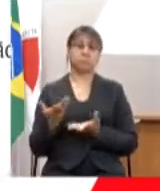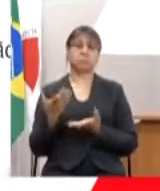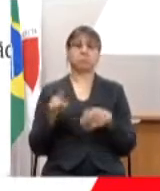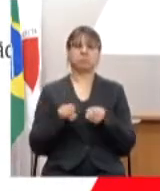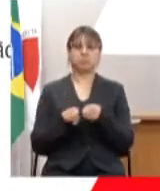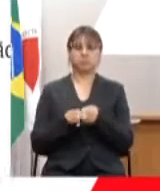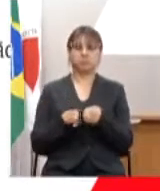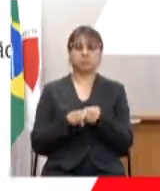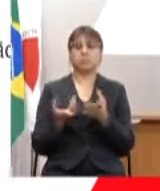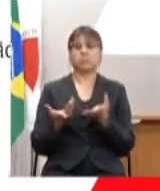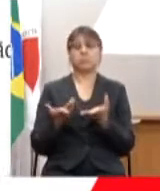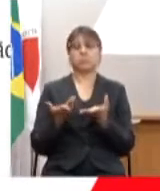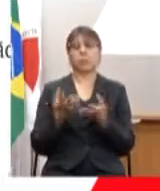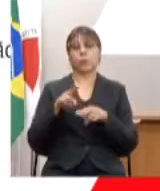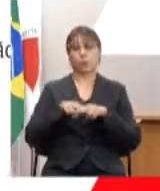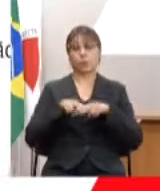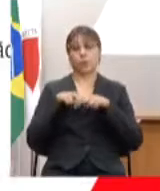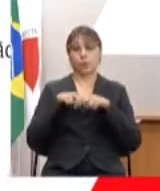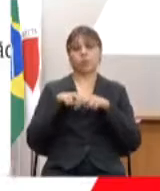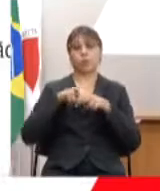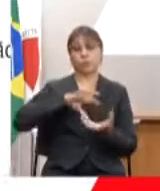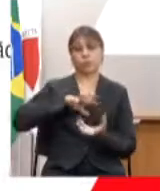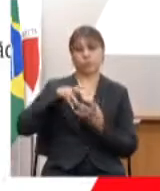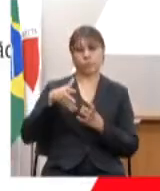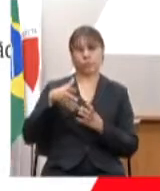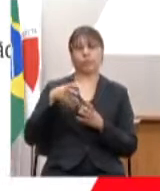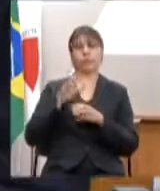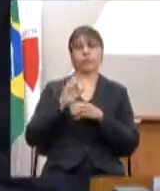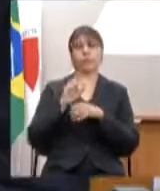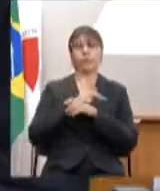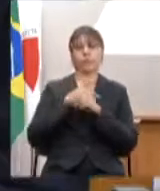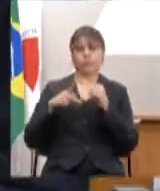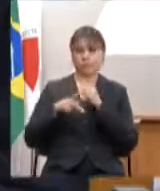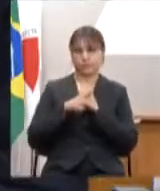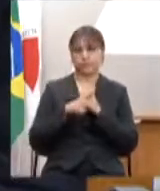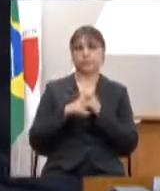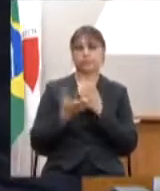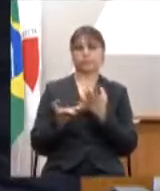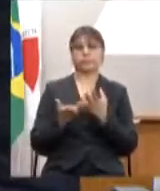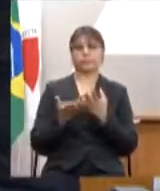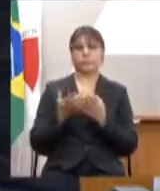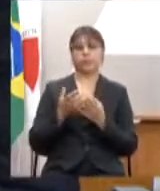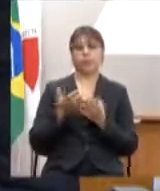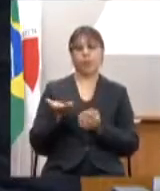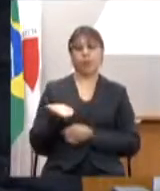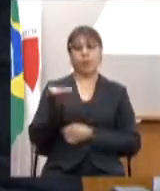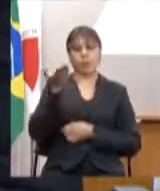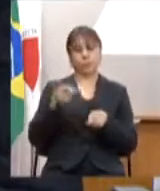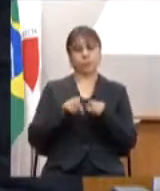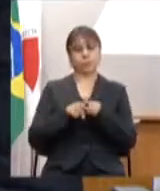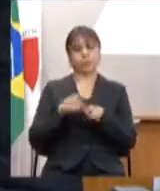Previdência, com aumento de algo em torno de R 1 bilhão